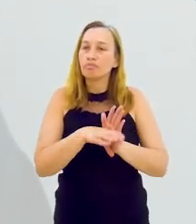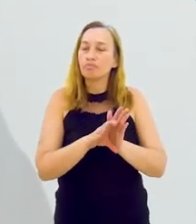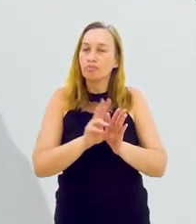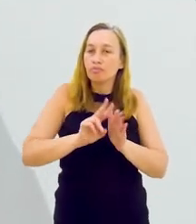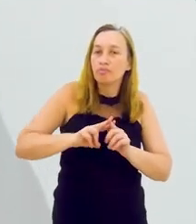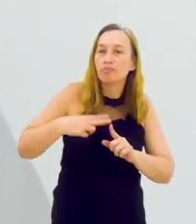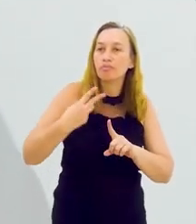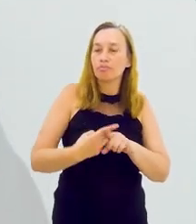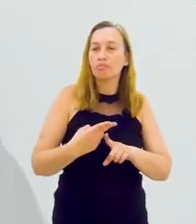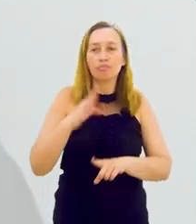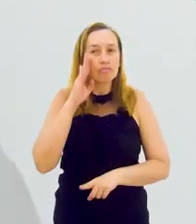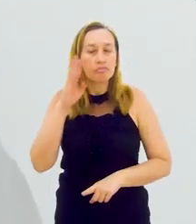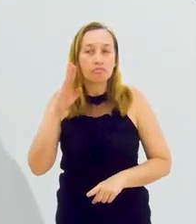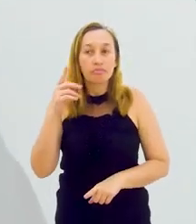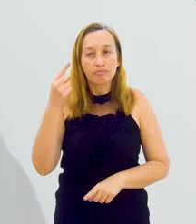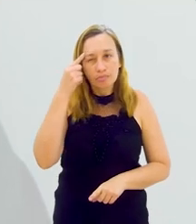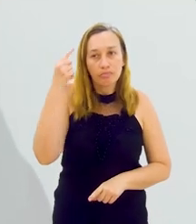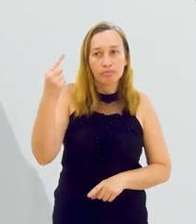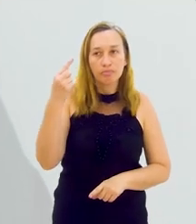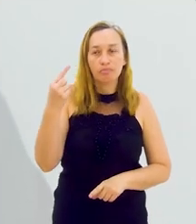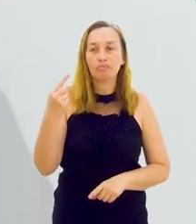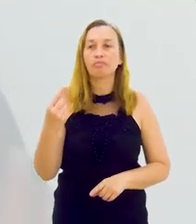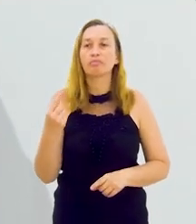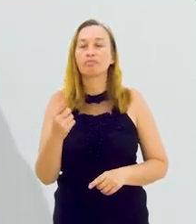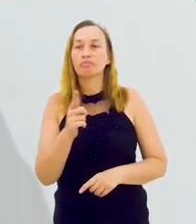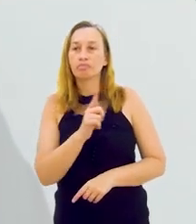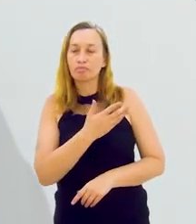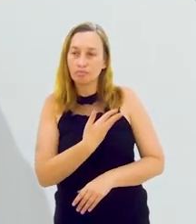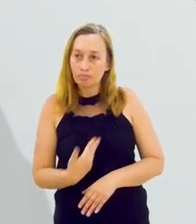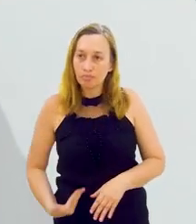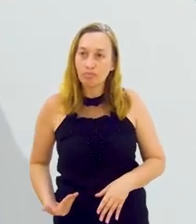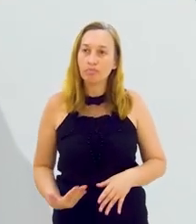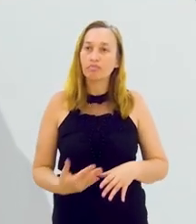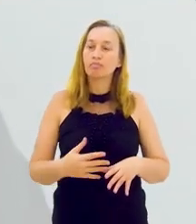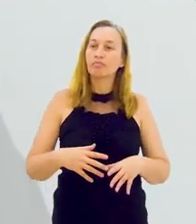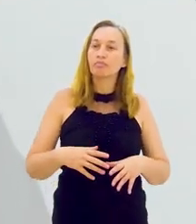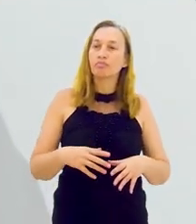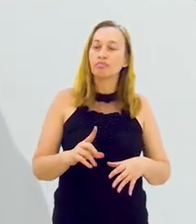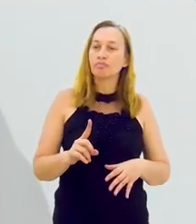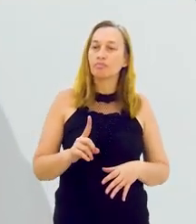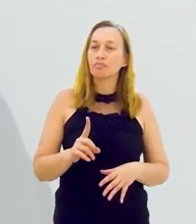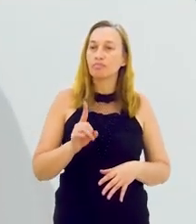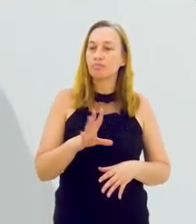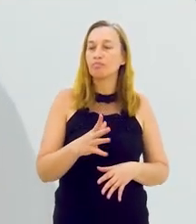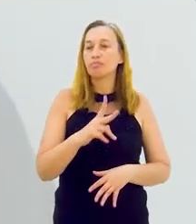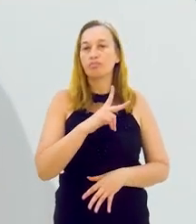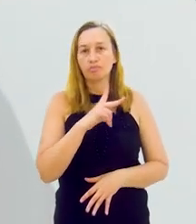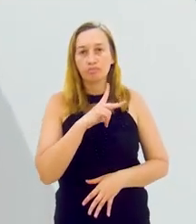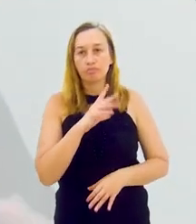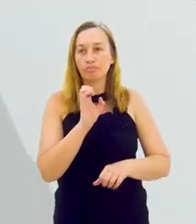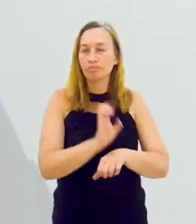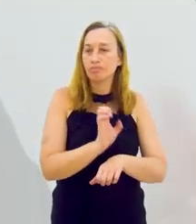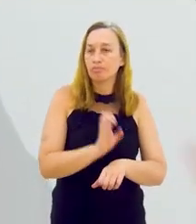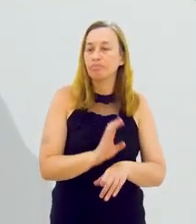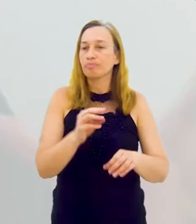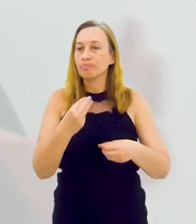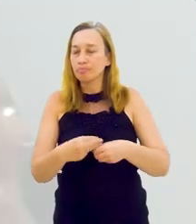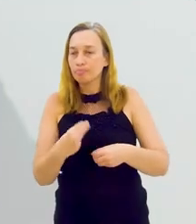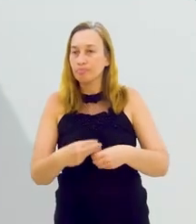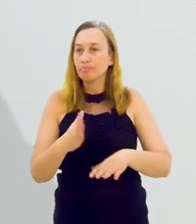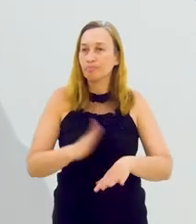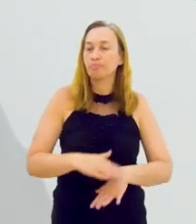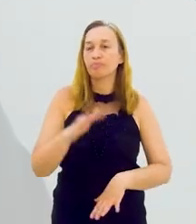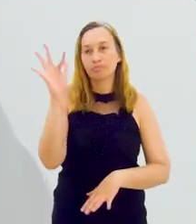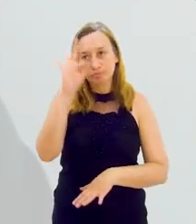anterior para mostrar de que forma esse conceito vai se desdobrando. Principalmente na ideia de uma construção de uma governança que envolve atores não